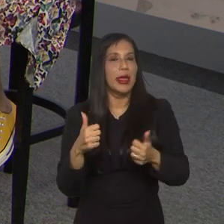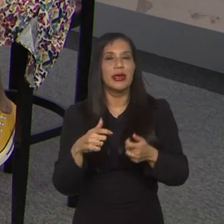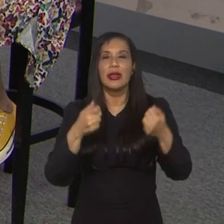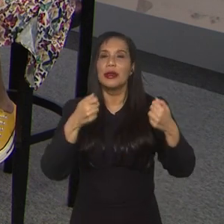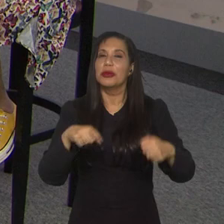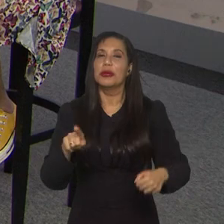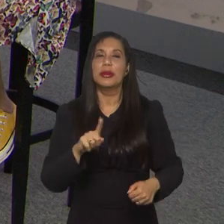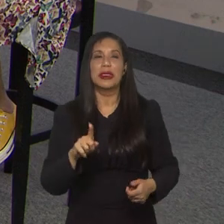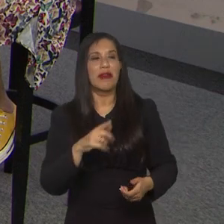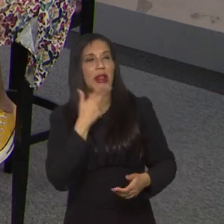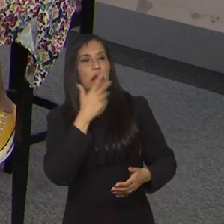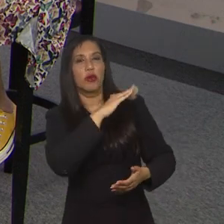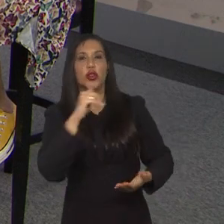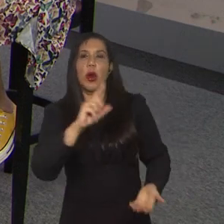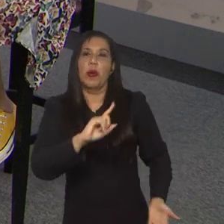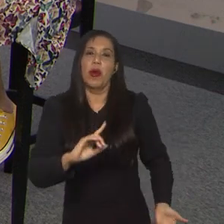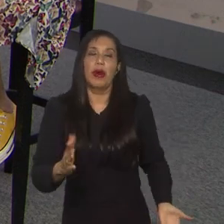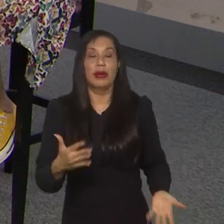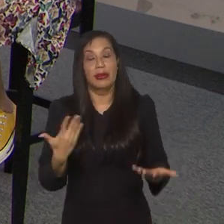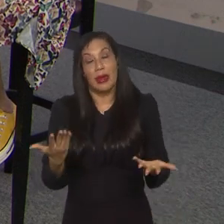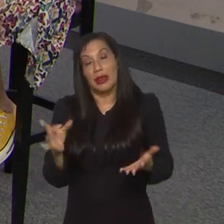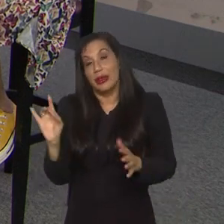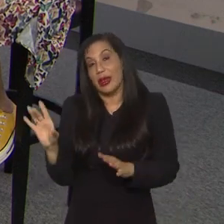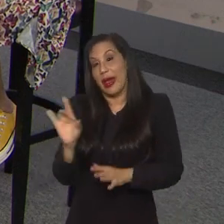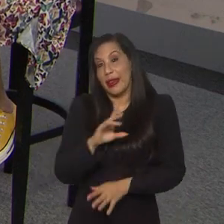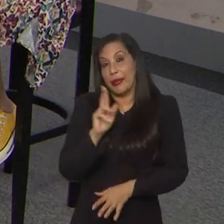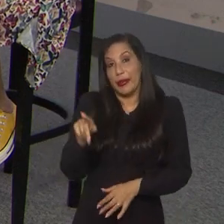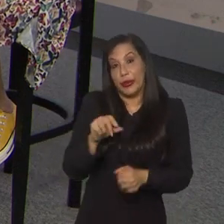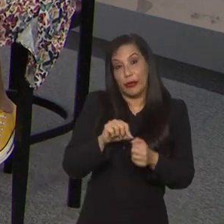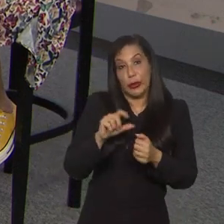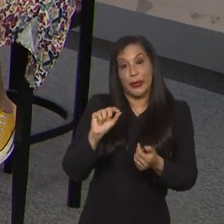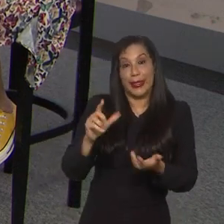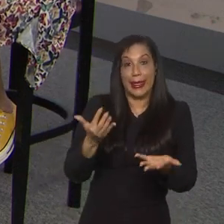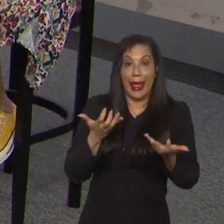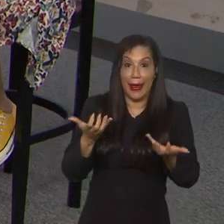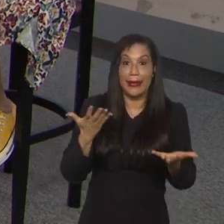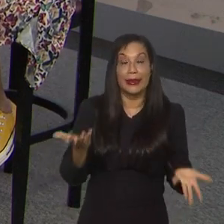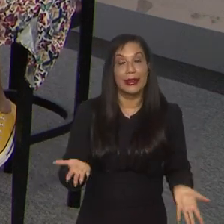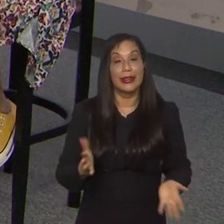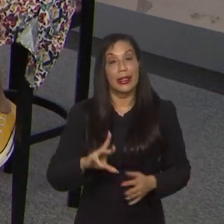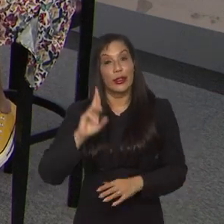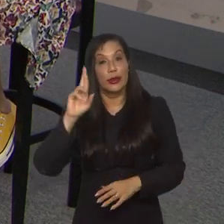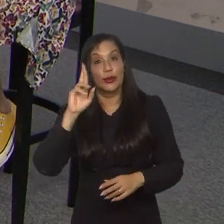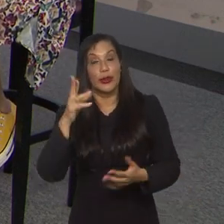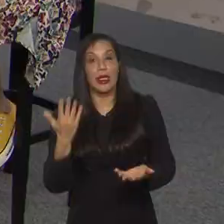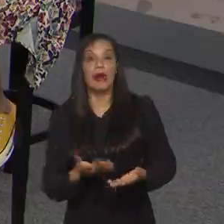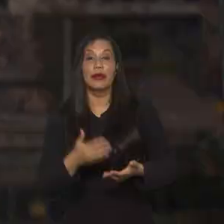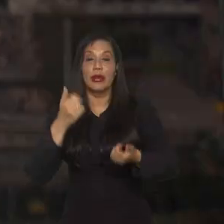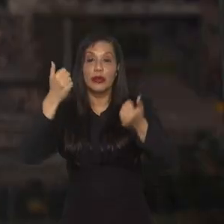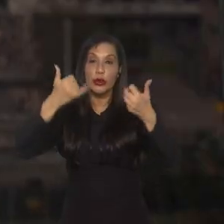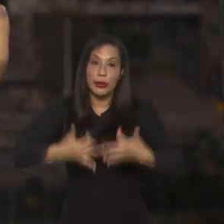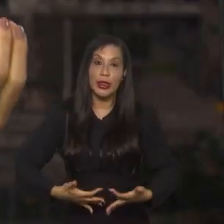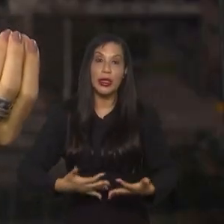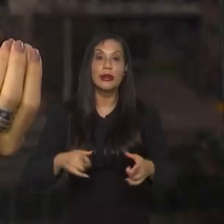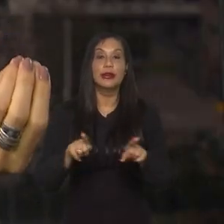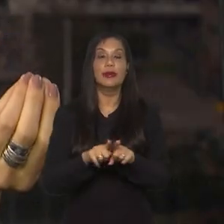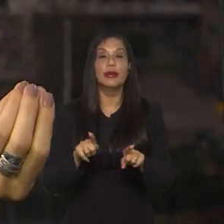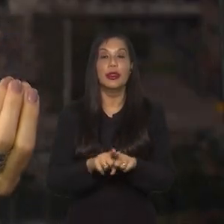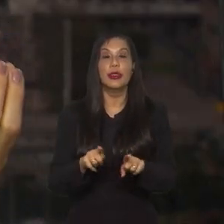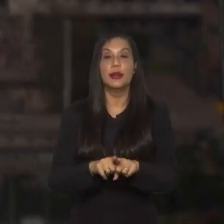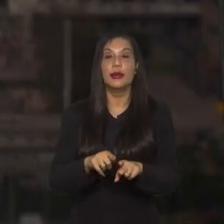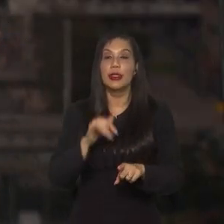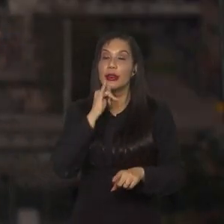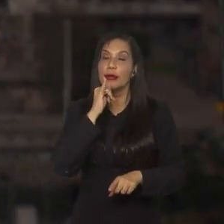necessidade de não levar, mas cada técnico... Claro, era responsável. Eu acho que é até legal comentar, eu estava lá